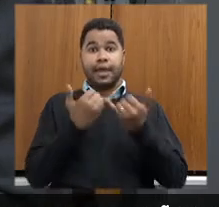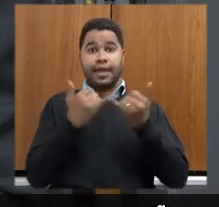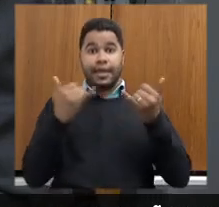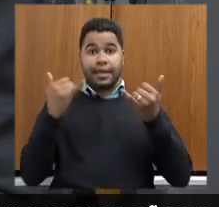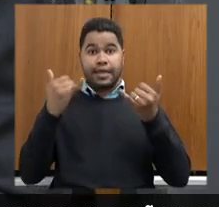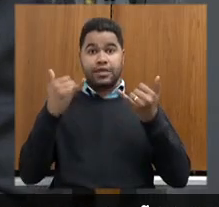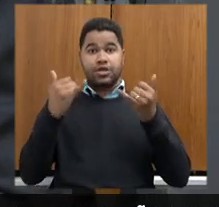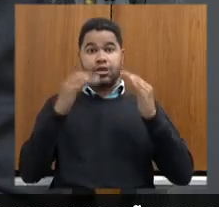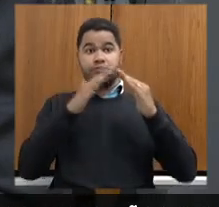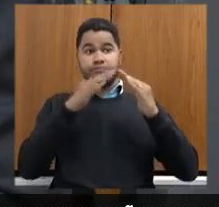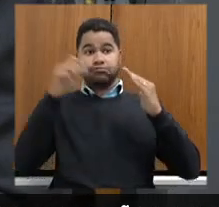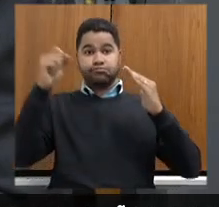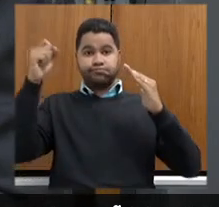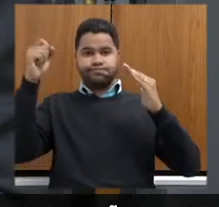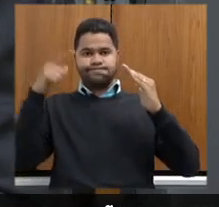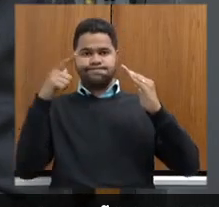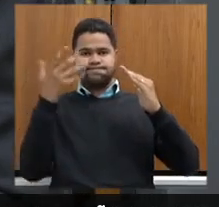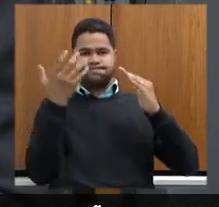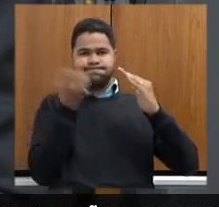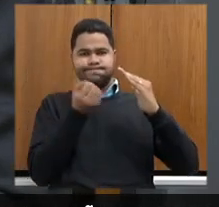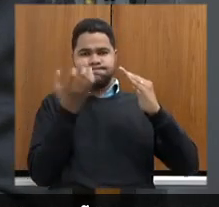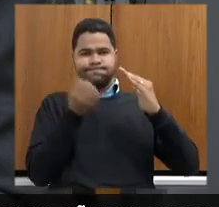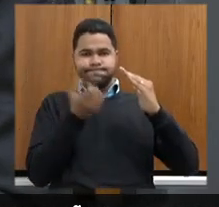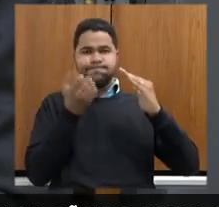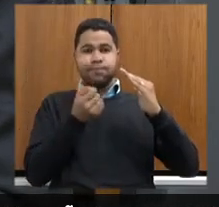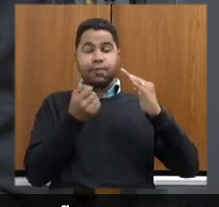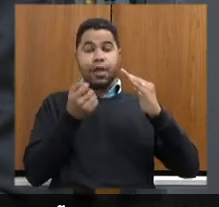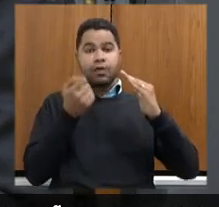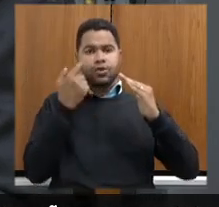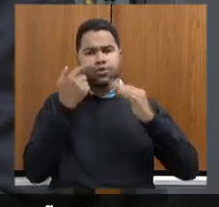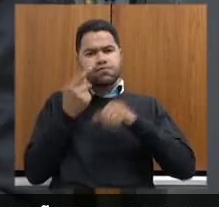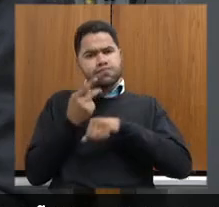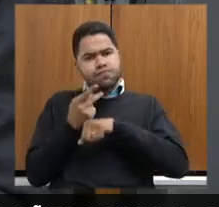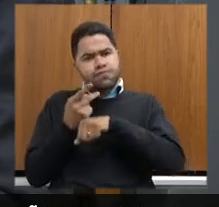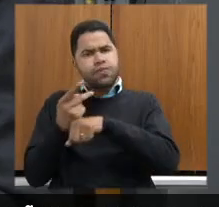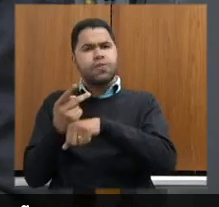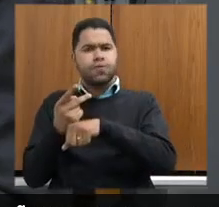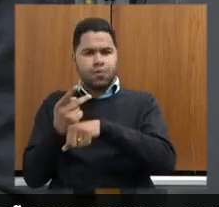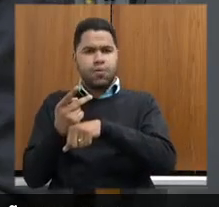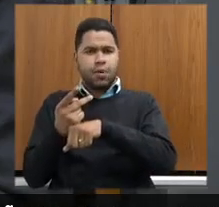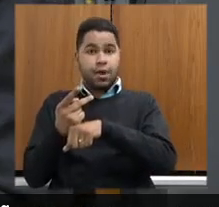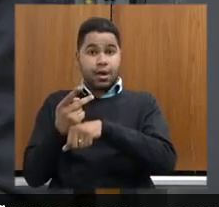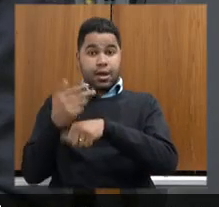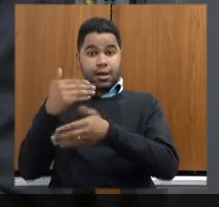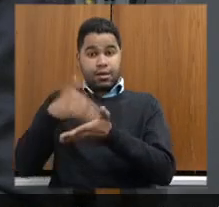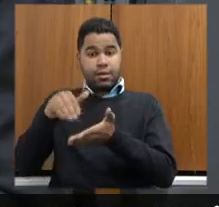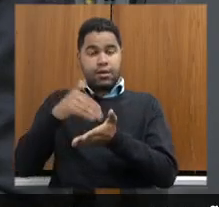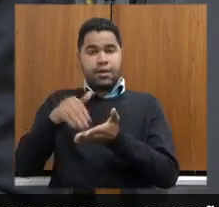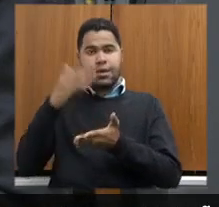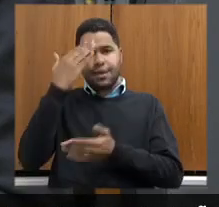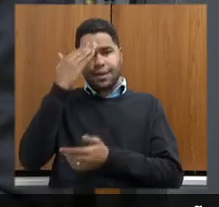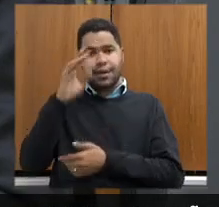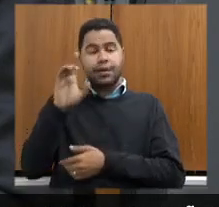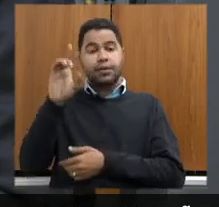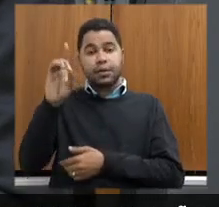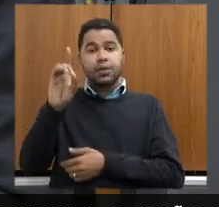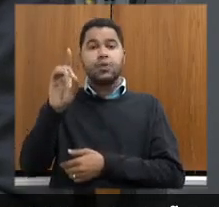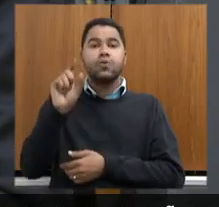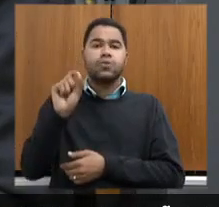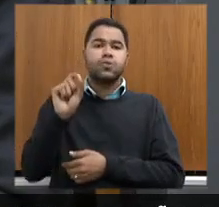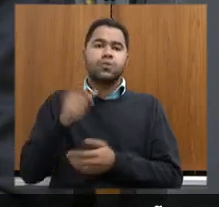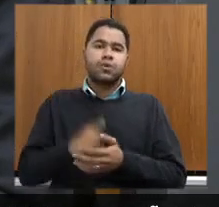quando a gente procura a secretaria, graças a Deus, os problemas estão